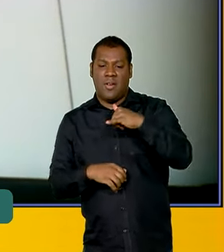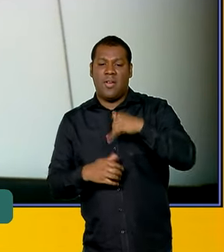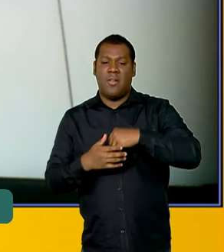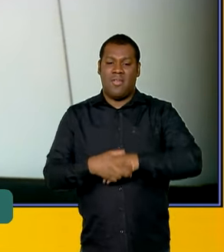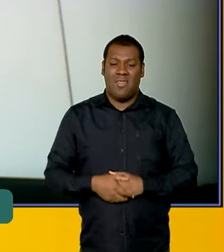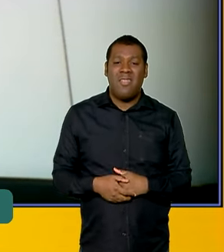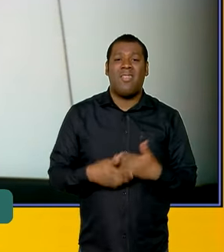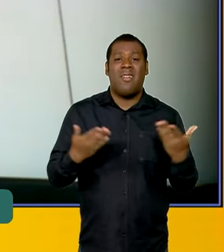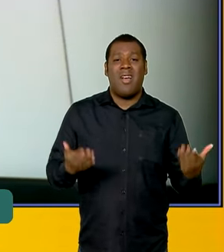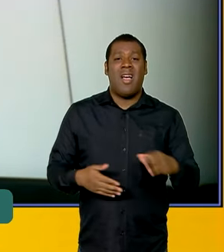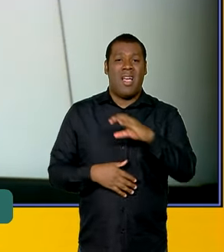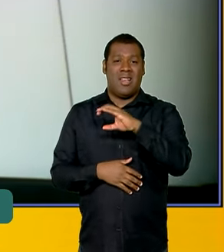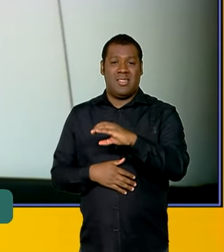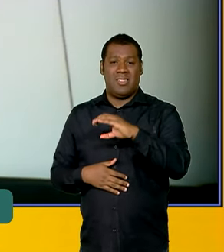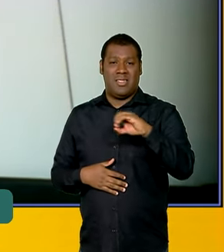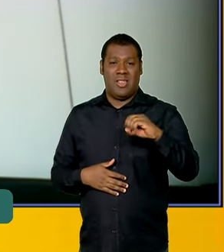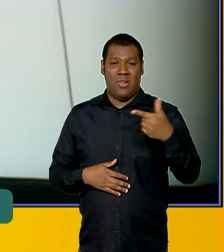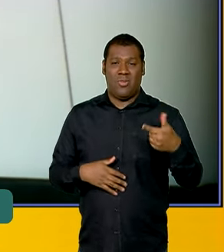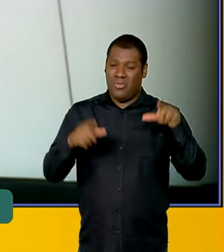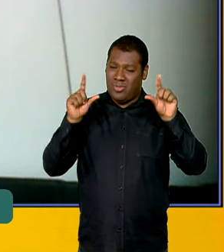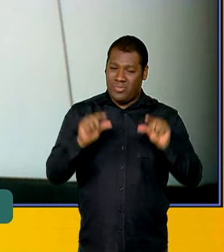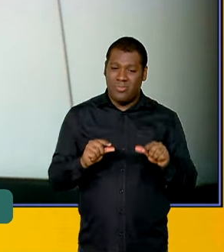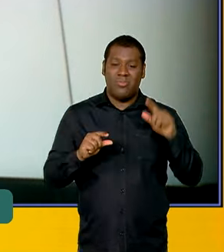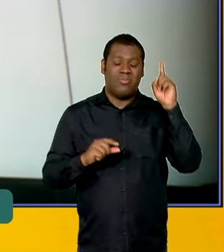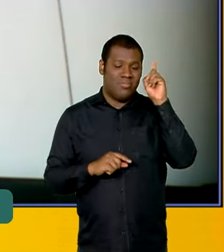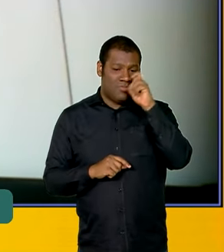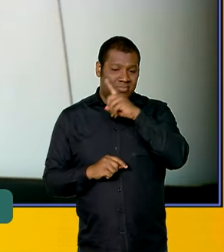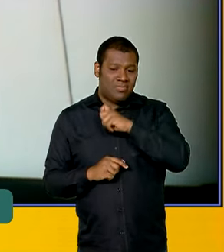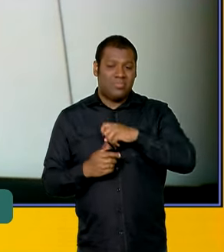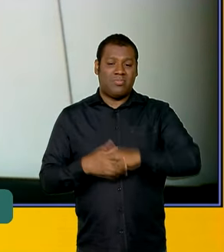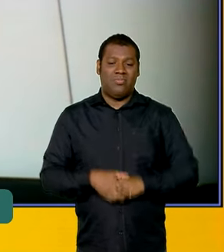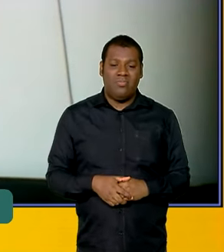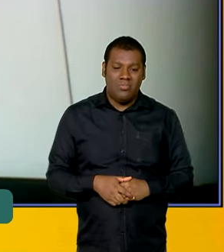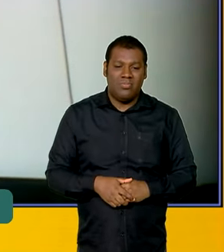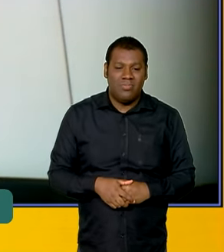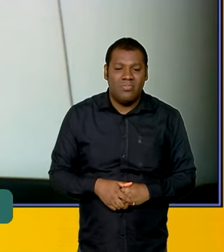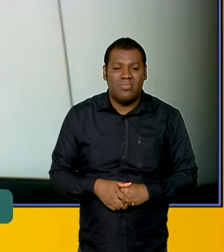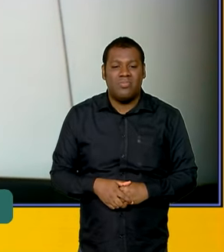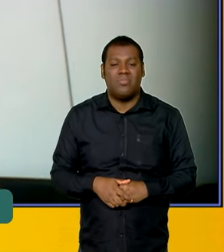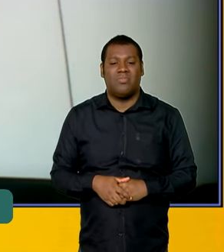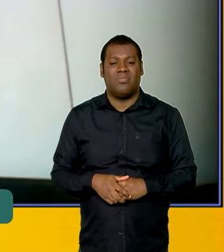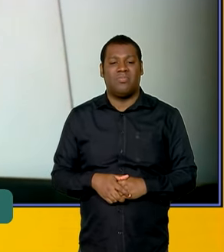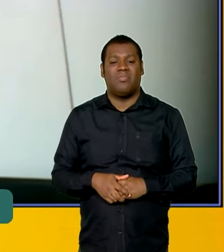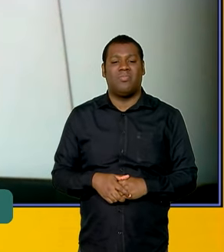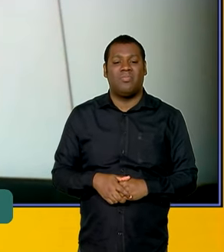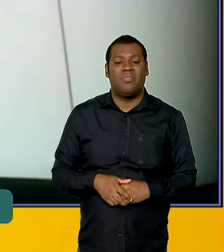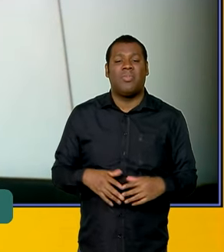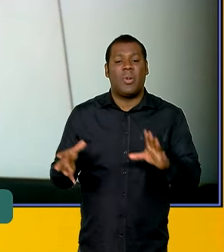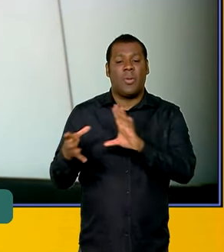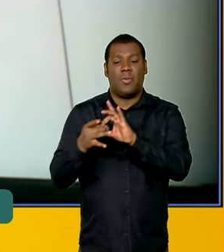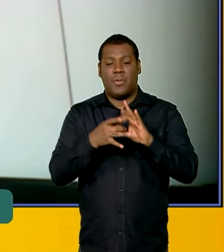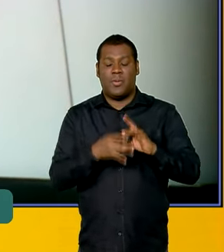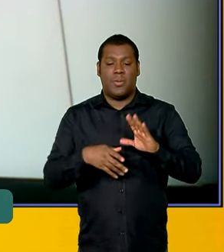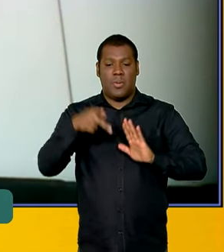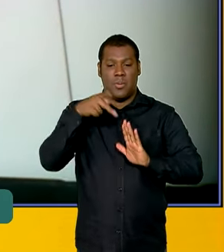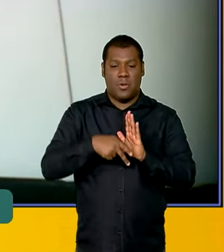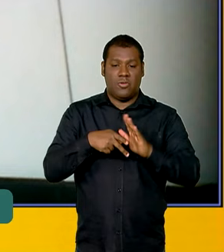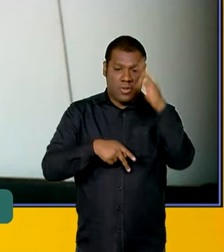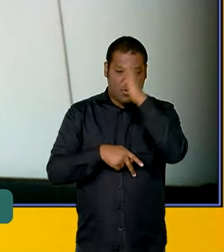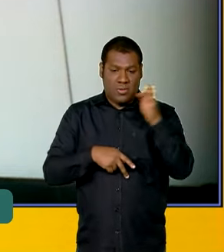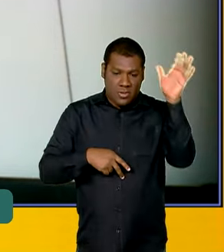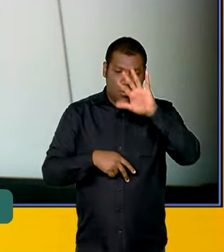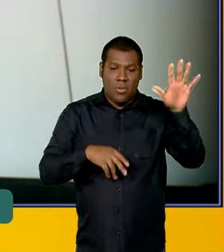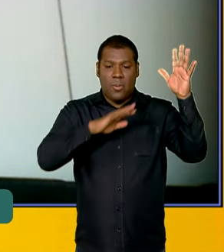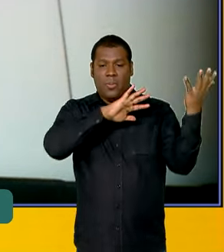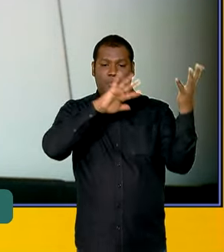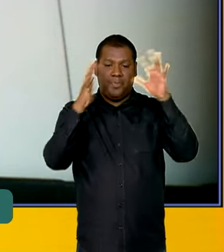abatimento de emissões de gases de efeito estufa, e também no âmbito do Plano Nacional de Mudança do